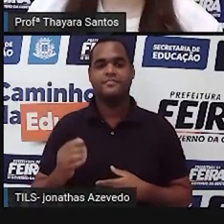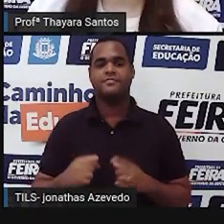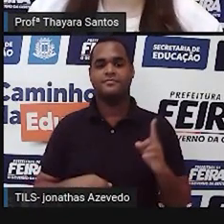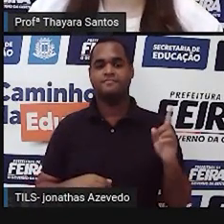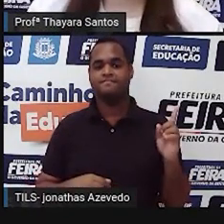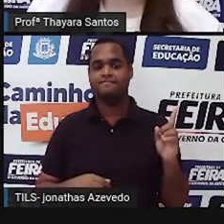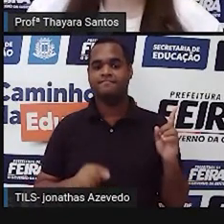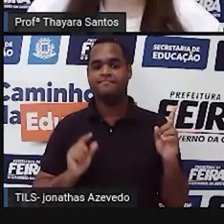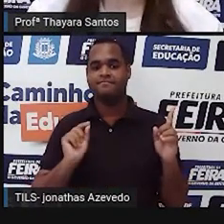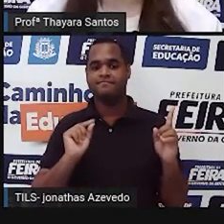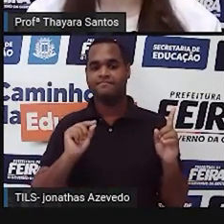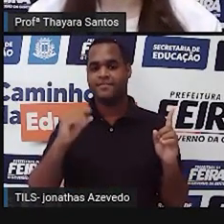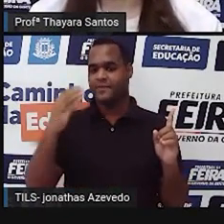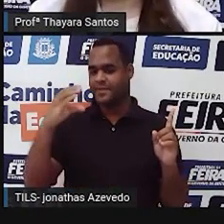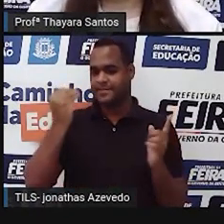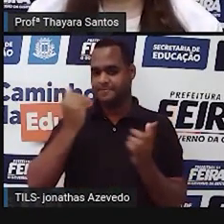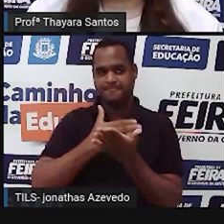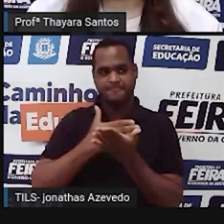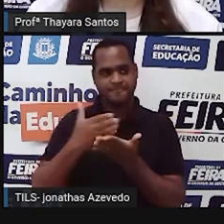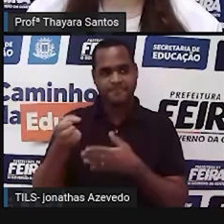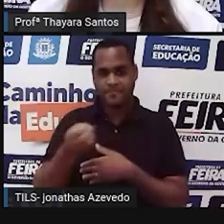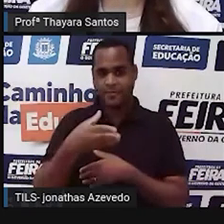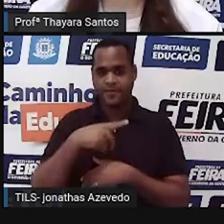nossa aula de ciências do nono ano.